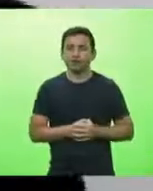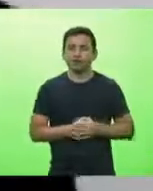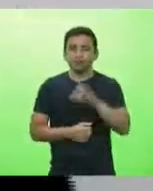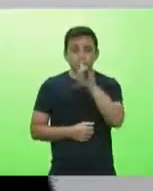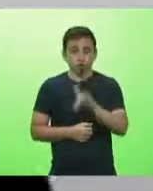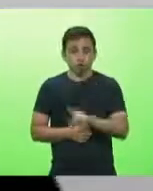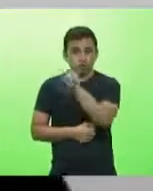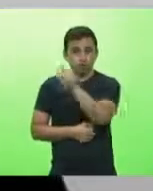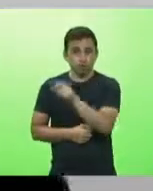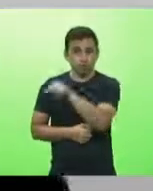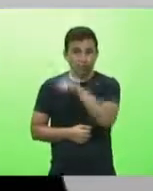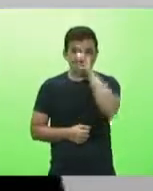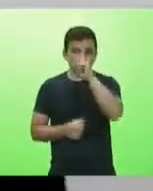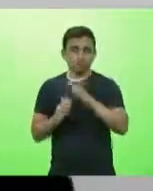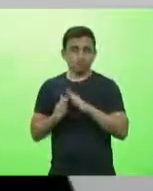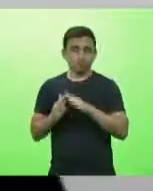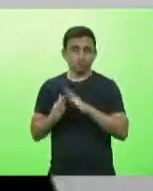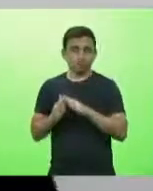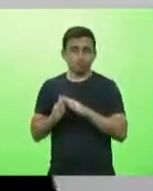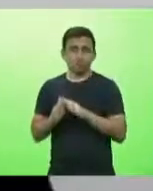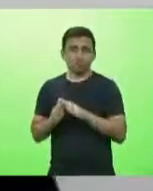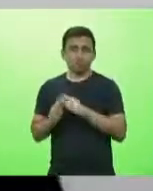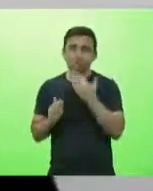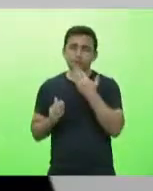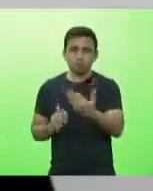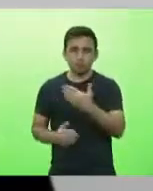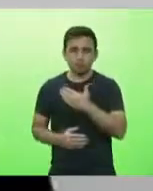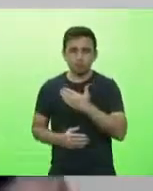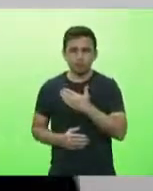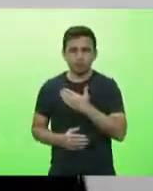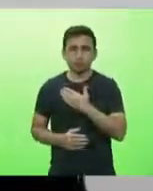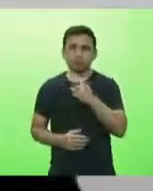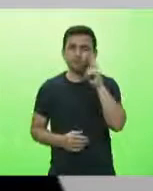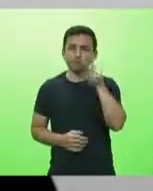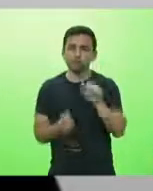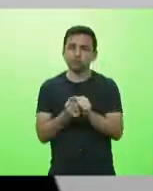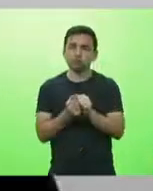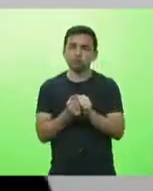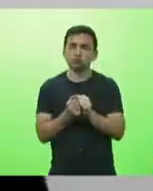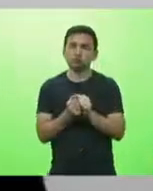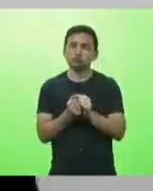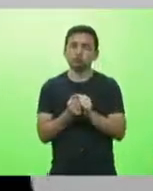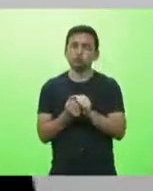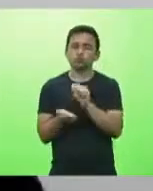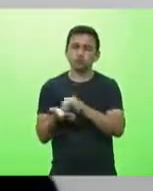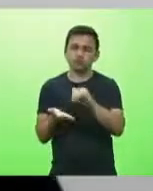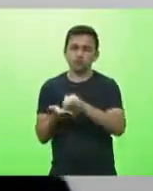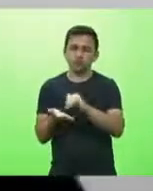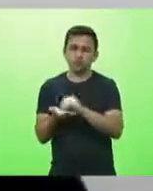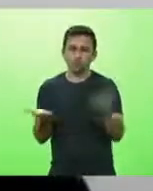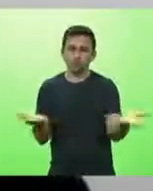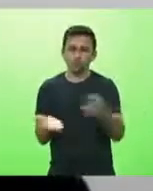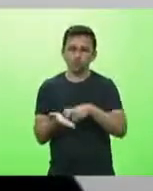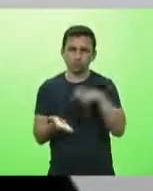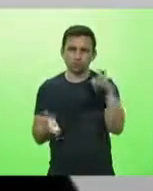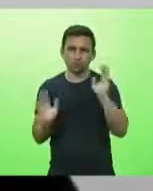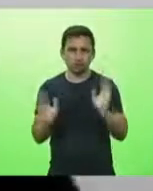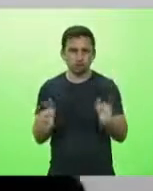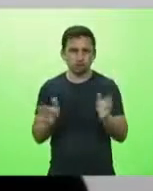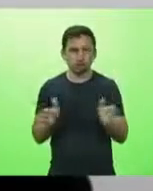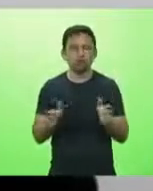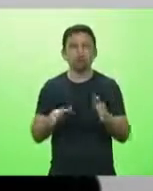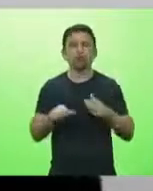hospital pediu inclusive que visse junto ao secretário já vi isso cedo com o secretário já recebi